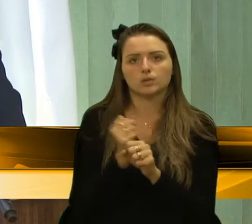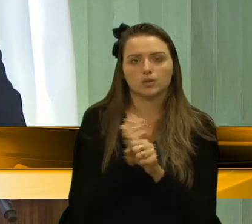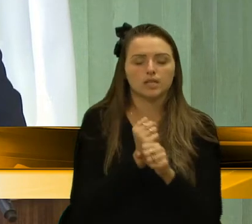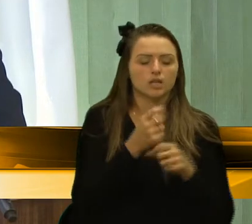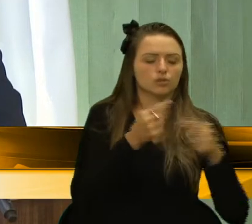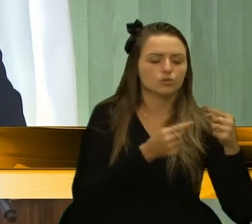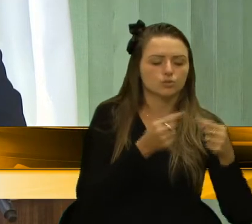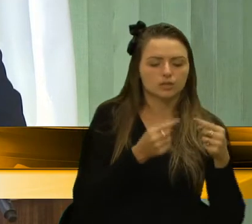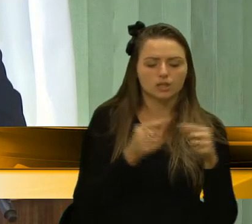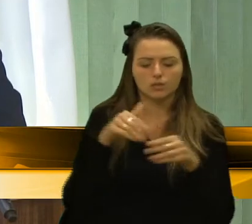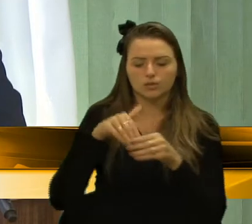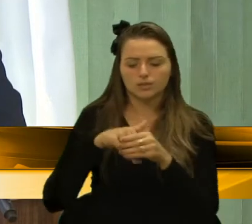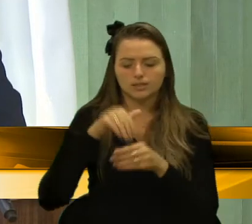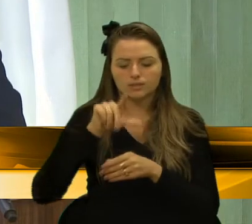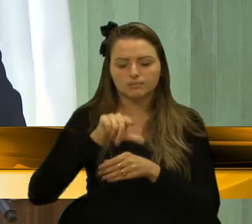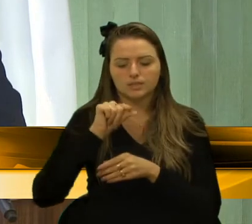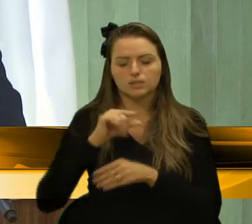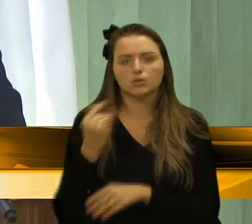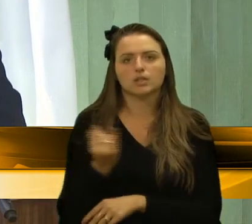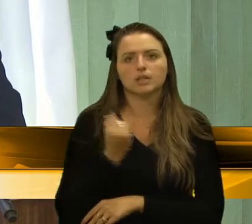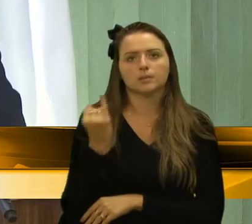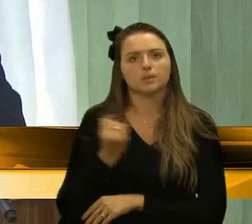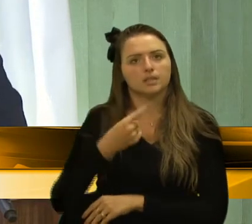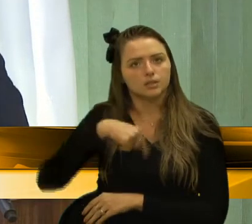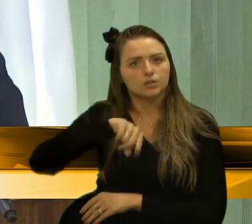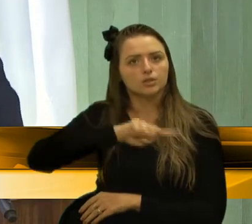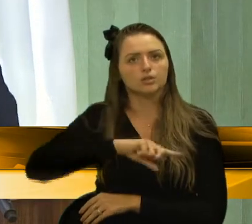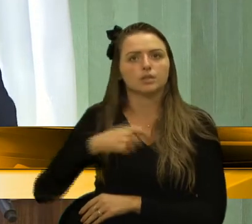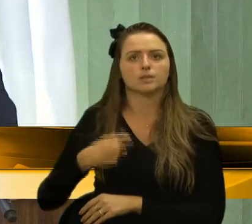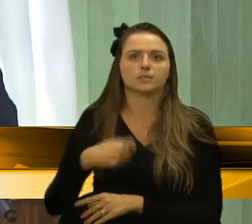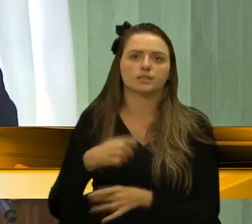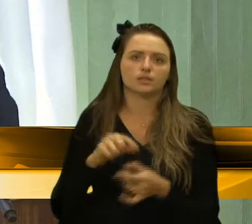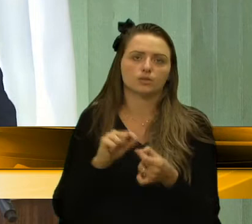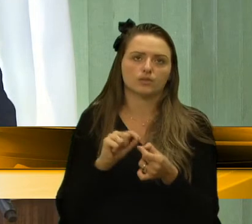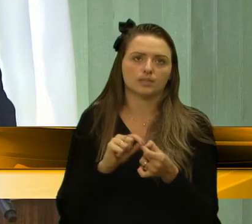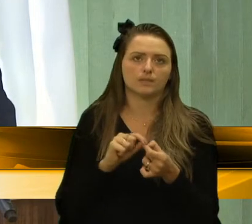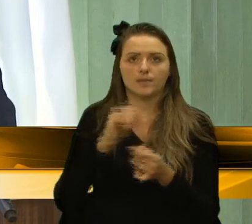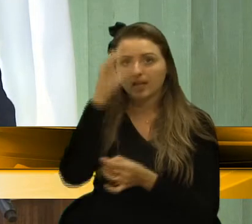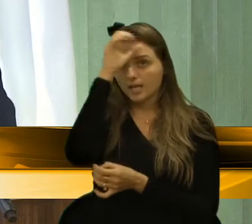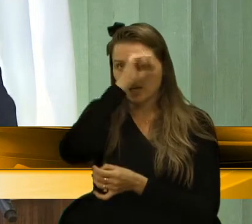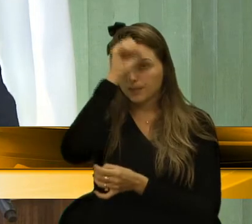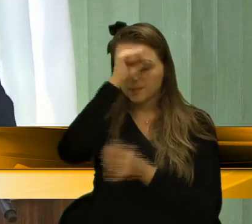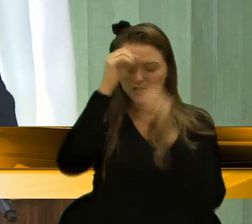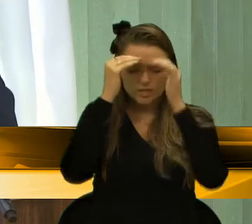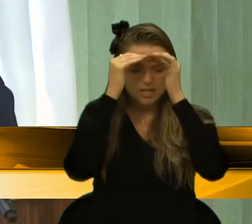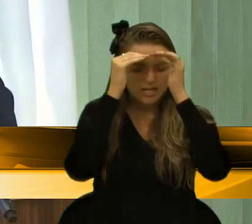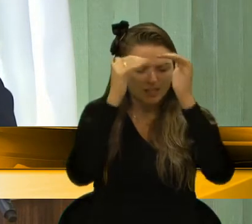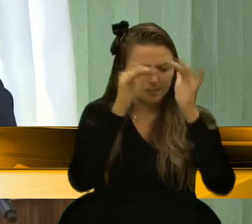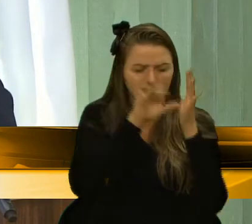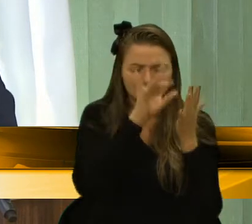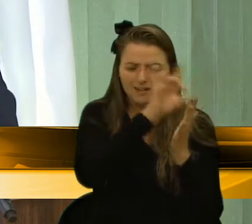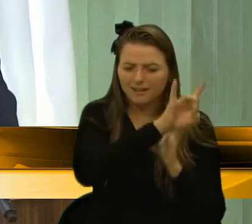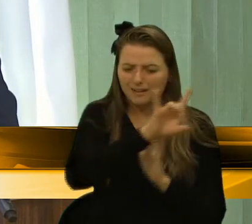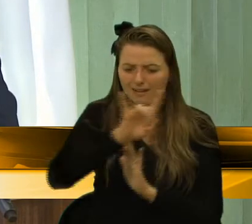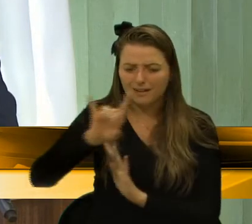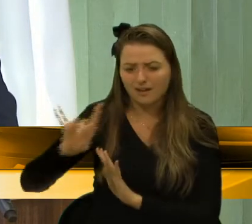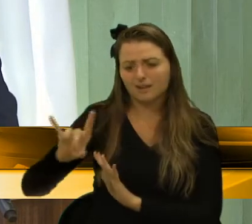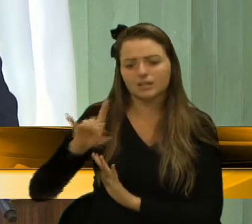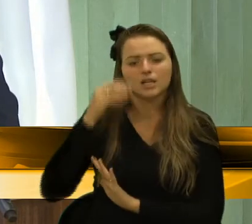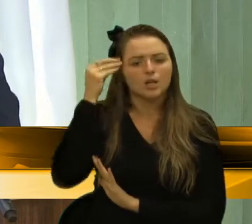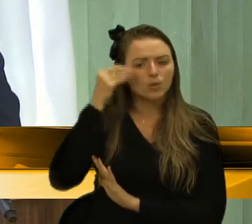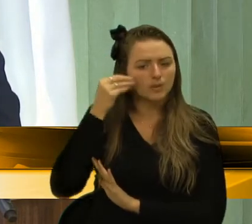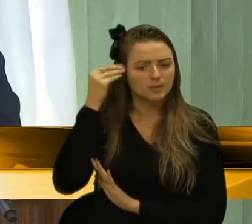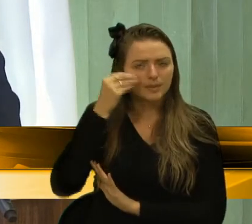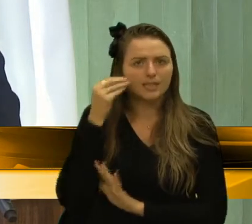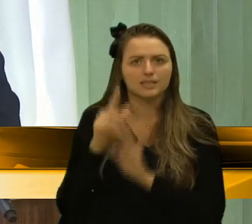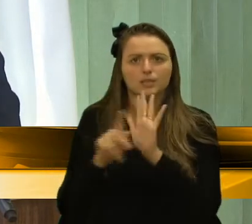votações e decisões importantes que tivemos que tomar. Aprendi a respeitar muito com cada um, com suas experiências e seus